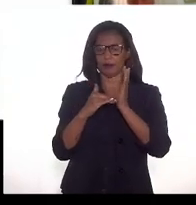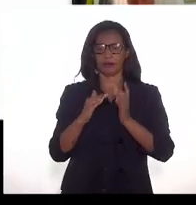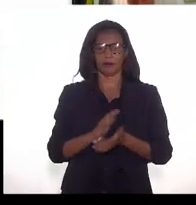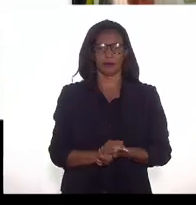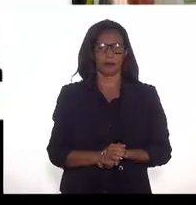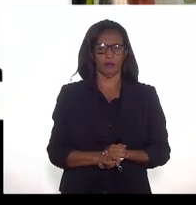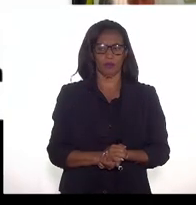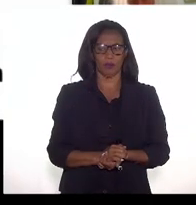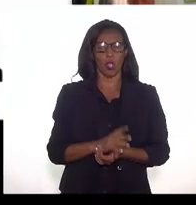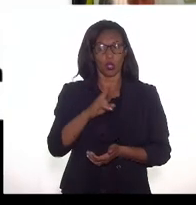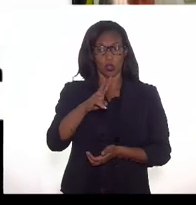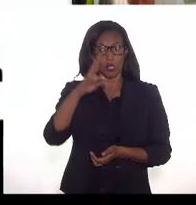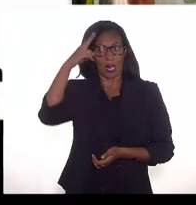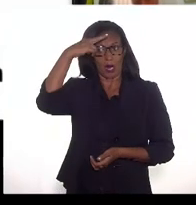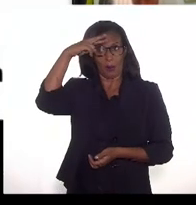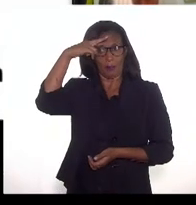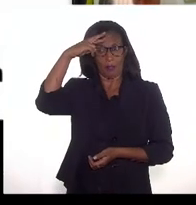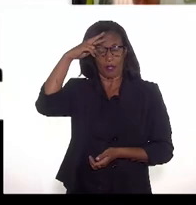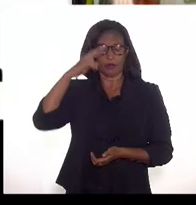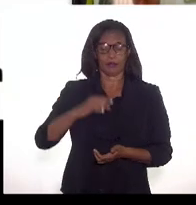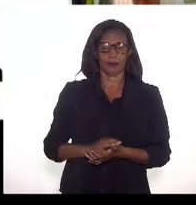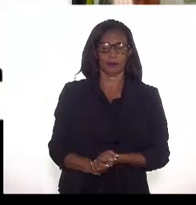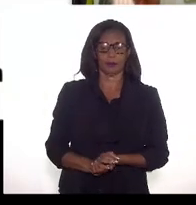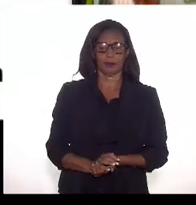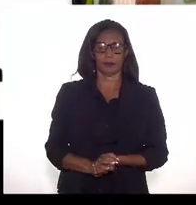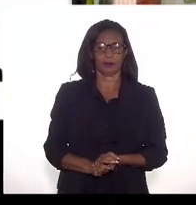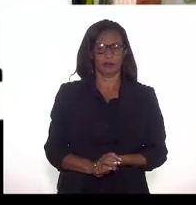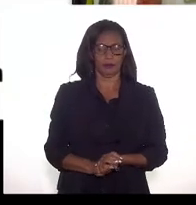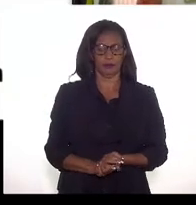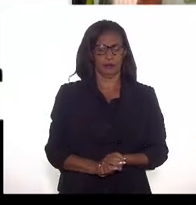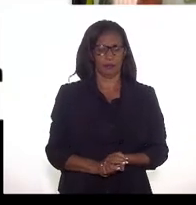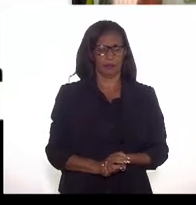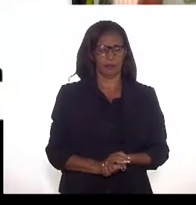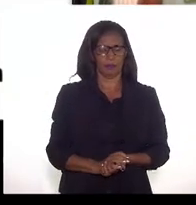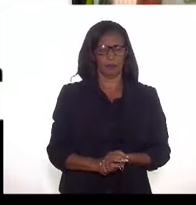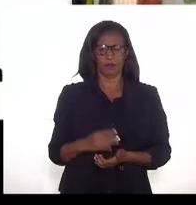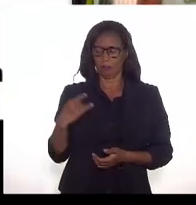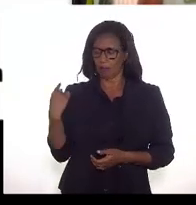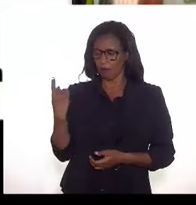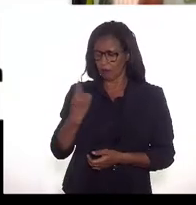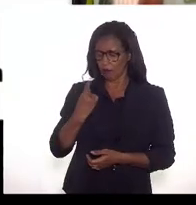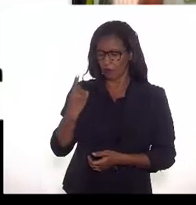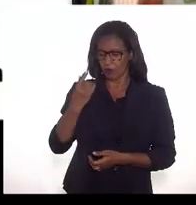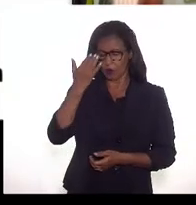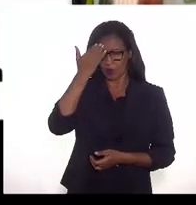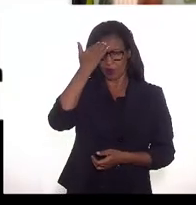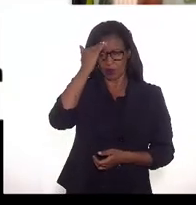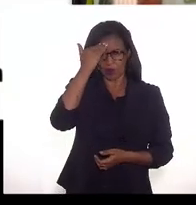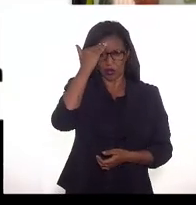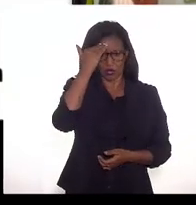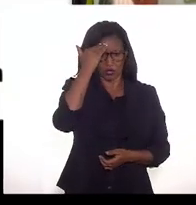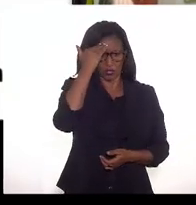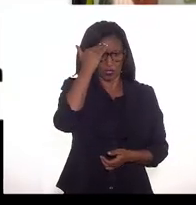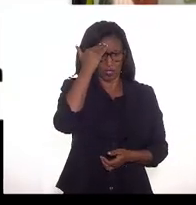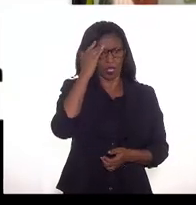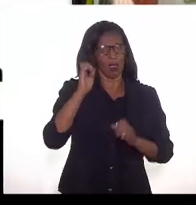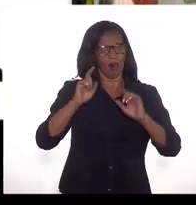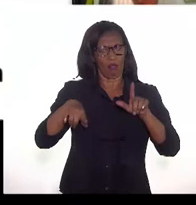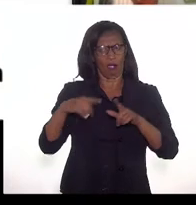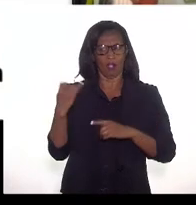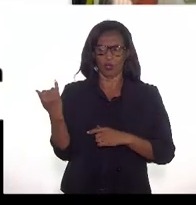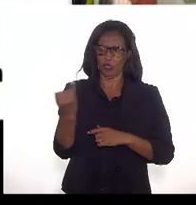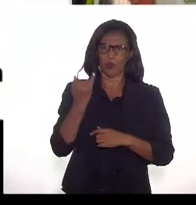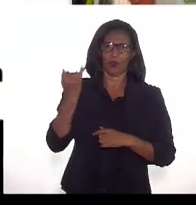só recapitulando, a gente entende que a injeção é mecanismo de extrema importância para o